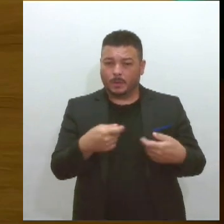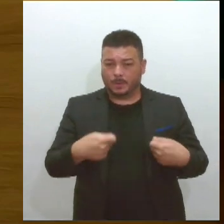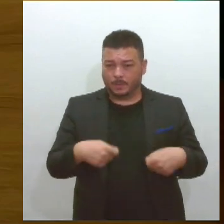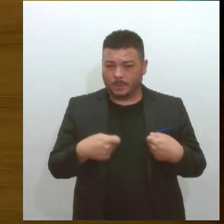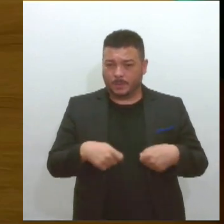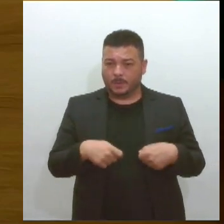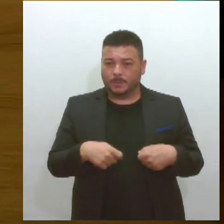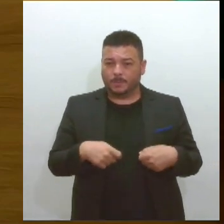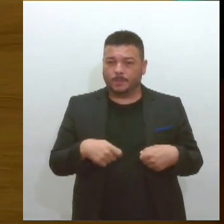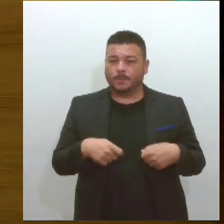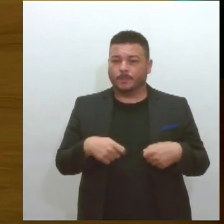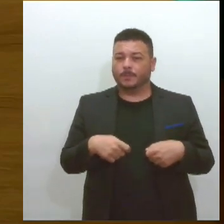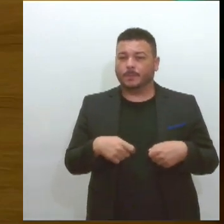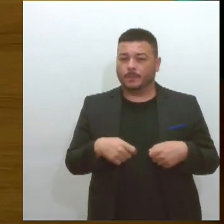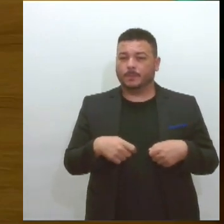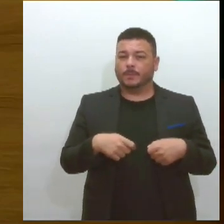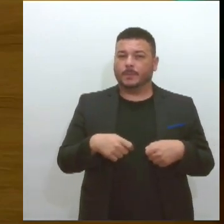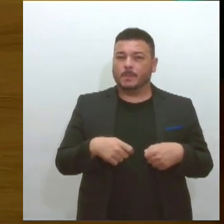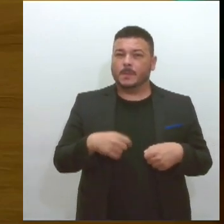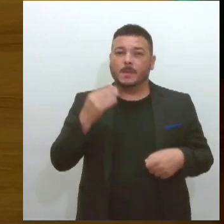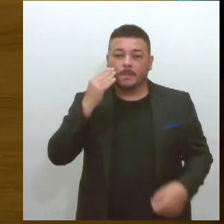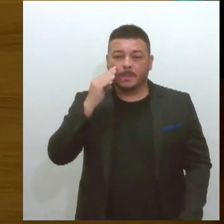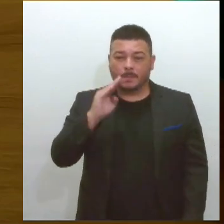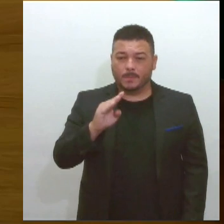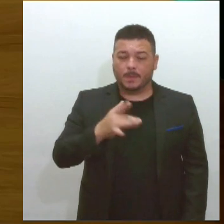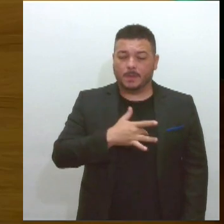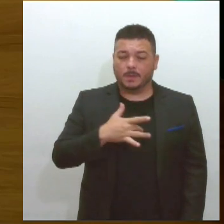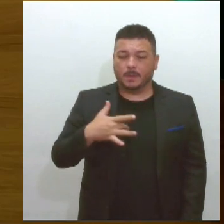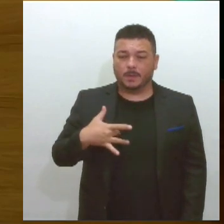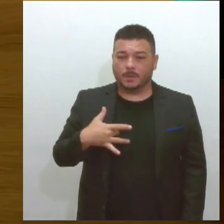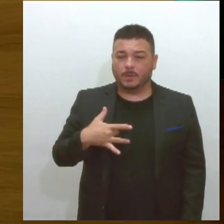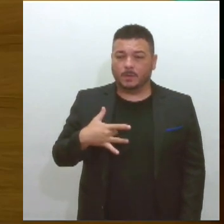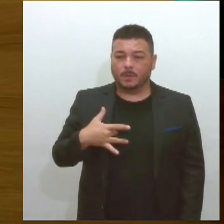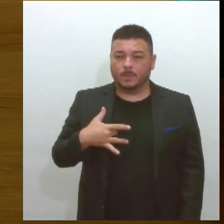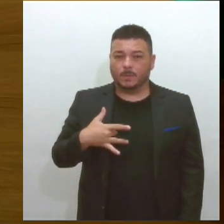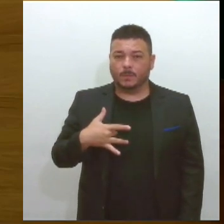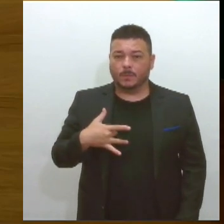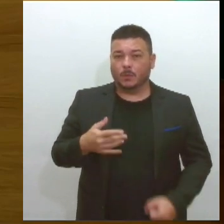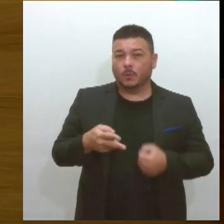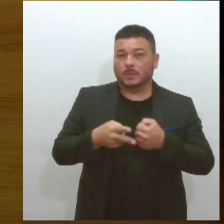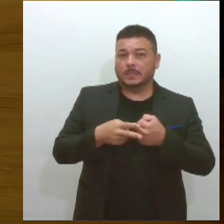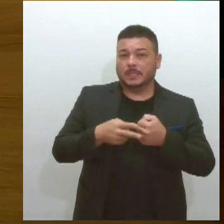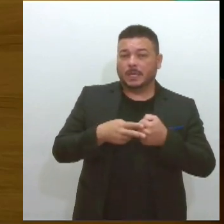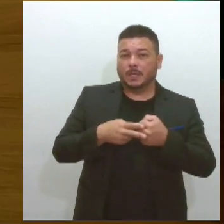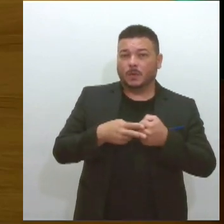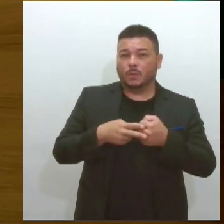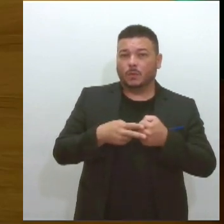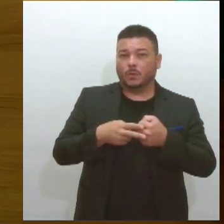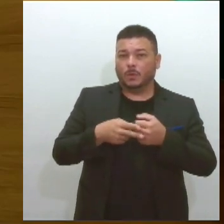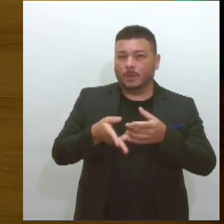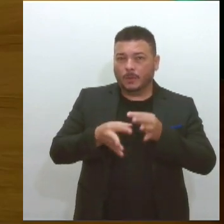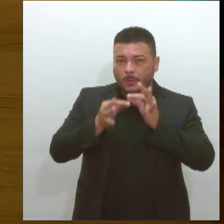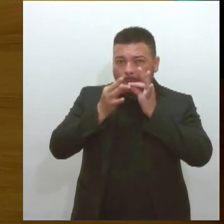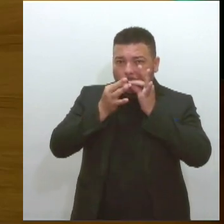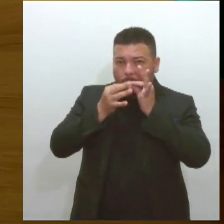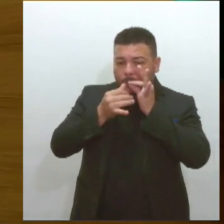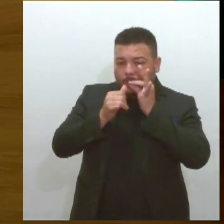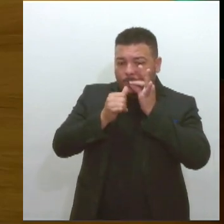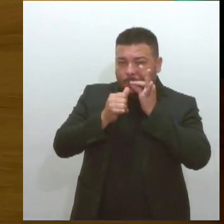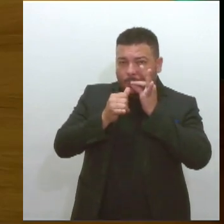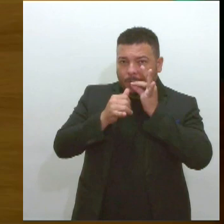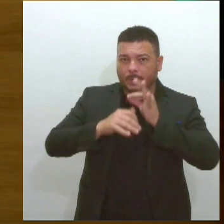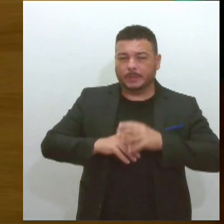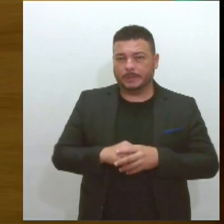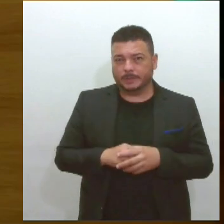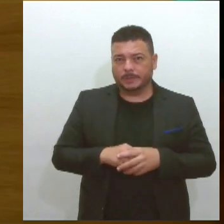especialmente a questão da saúde mesmo, que são os cigarros eletrônicos. Os cigarros eletrônicos, eles são fontes